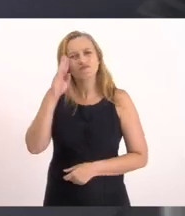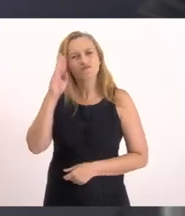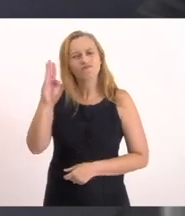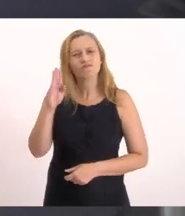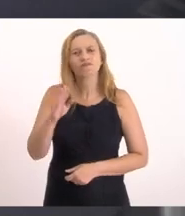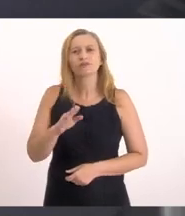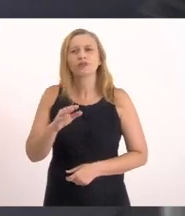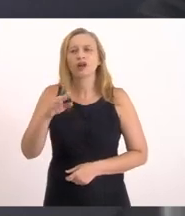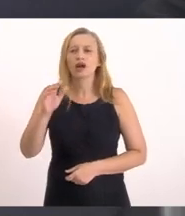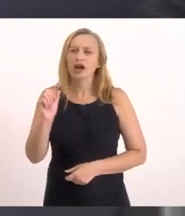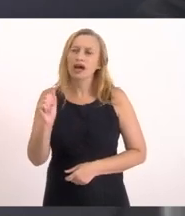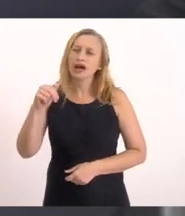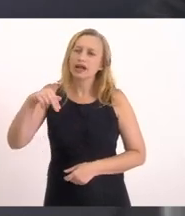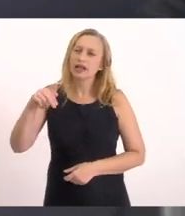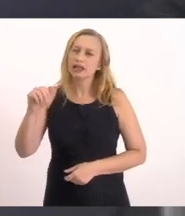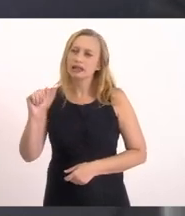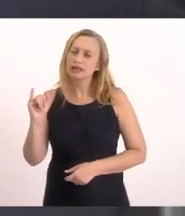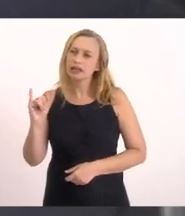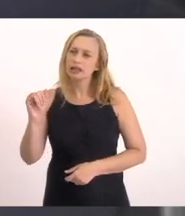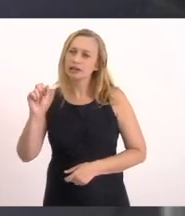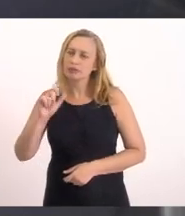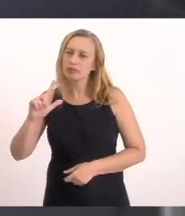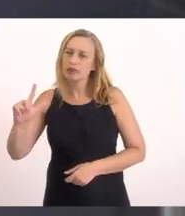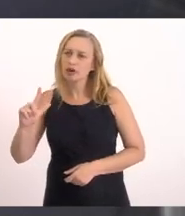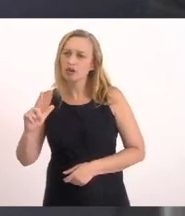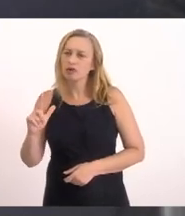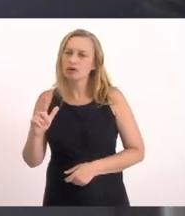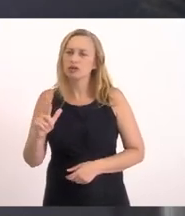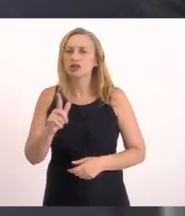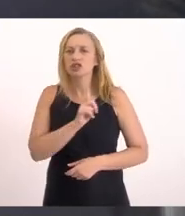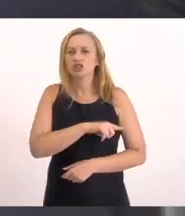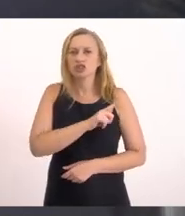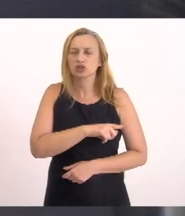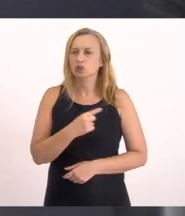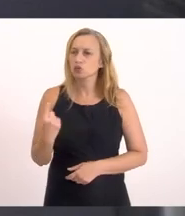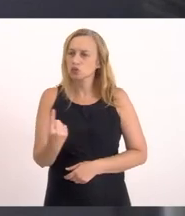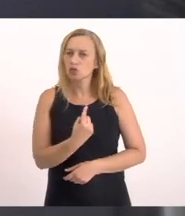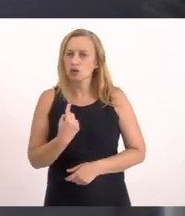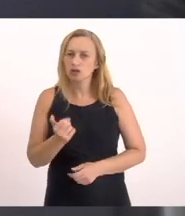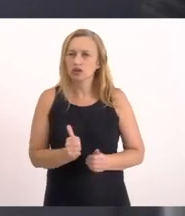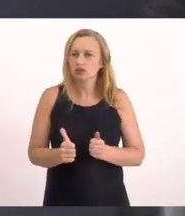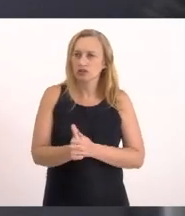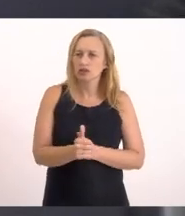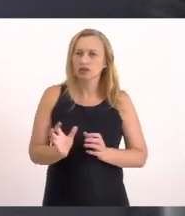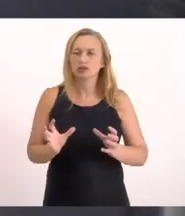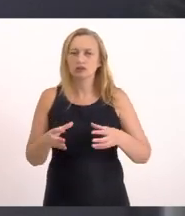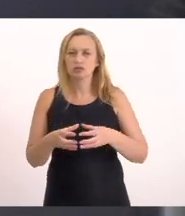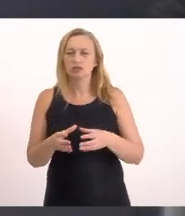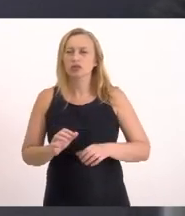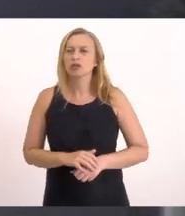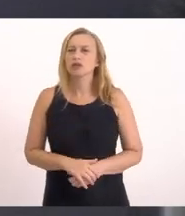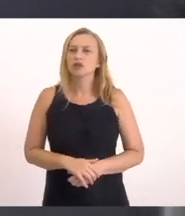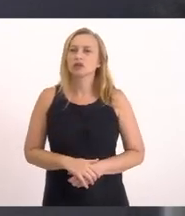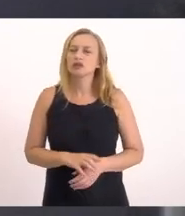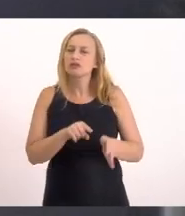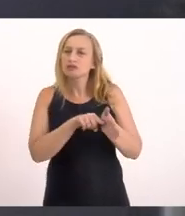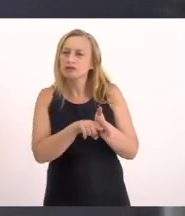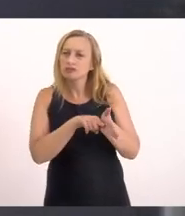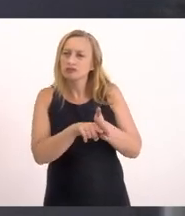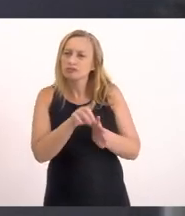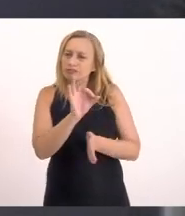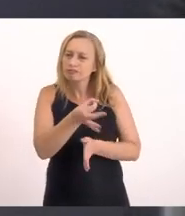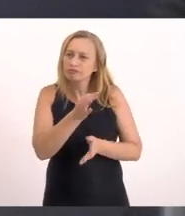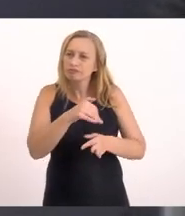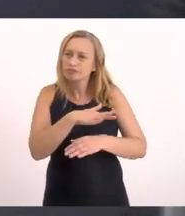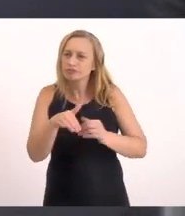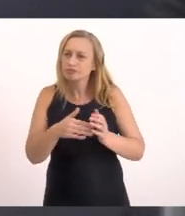Aníbal É fundamento Dessa gestão Nossa Frente Da Comissão De Meio Ambiente É de fato Fiscalizar exatamente